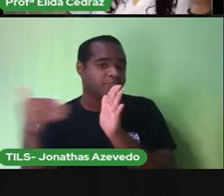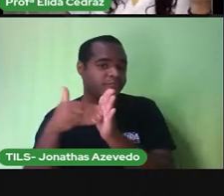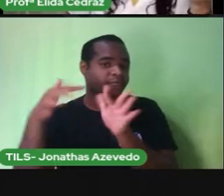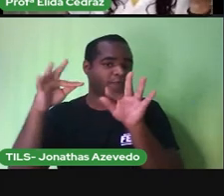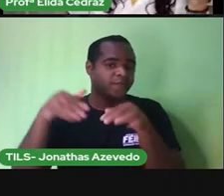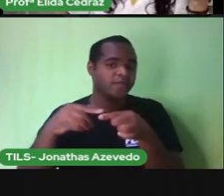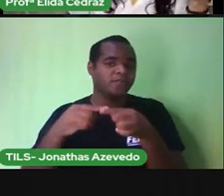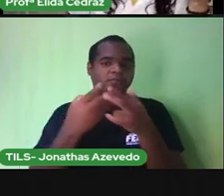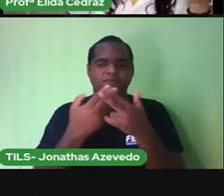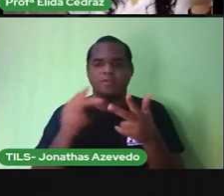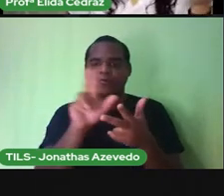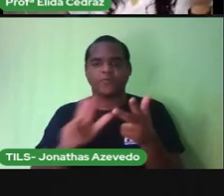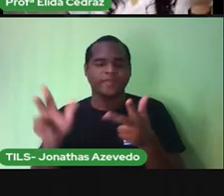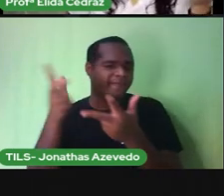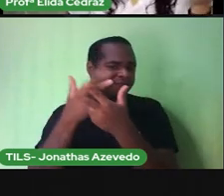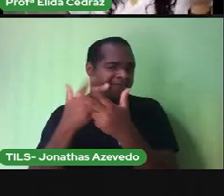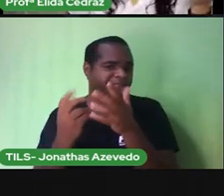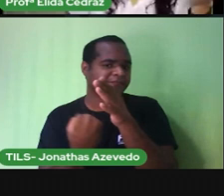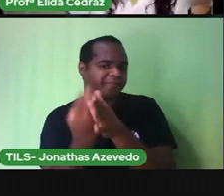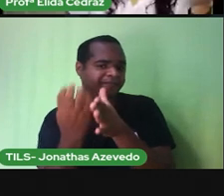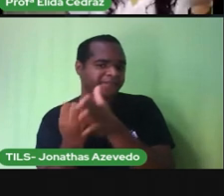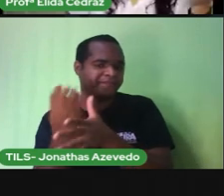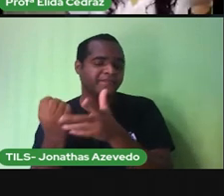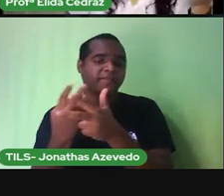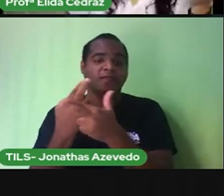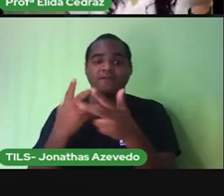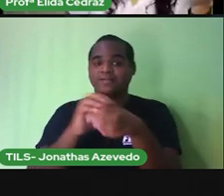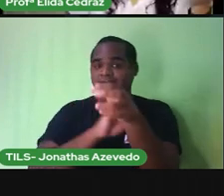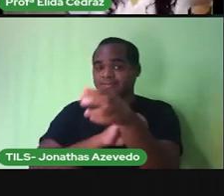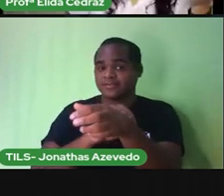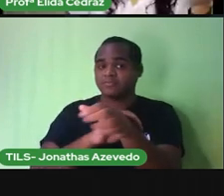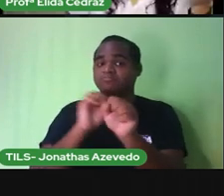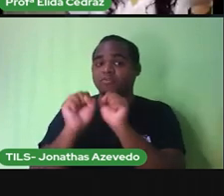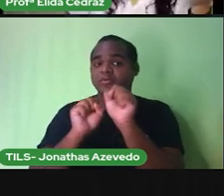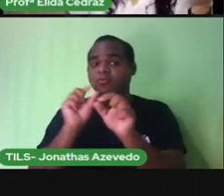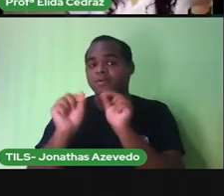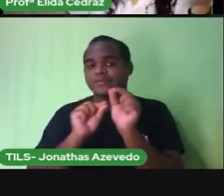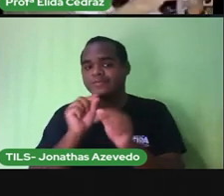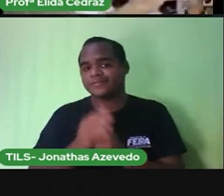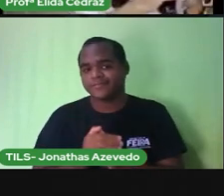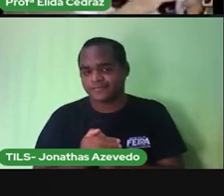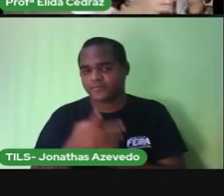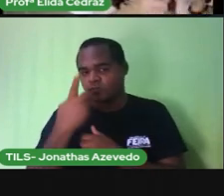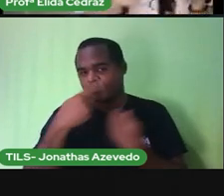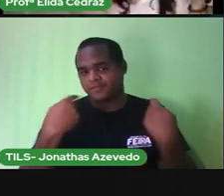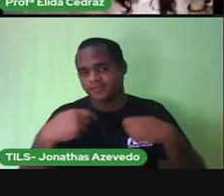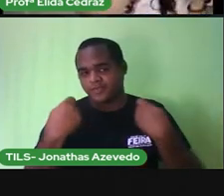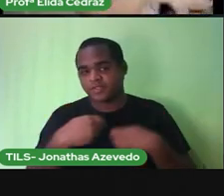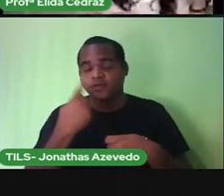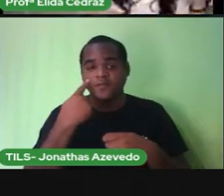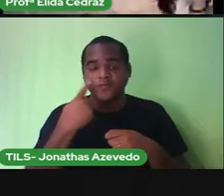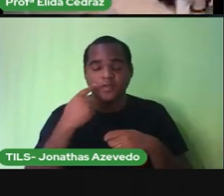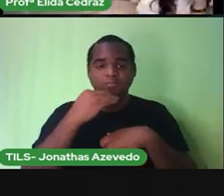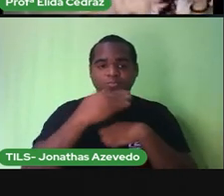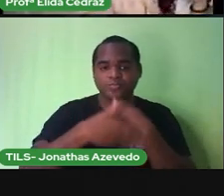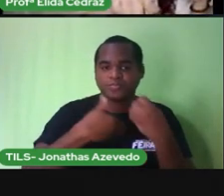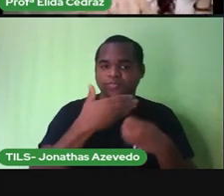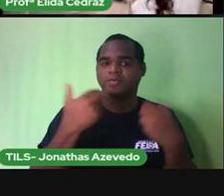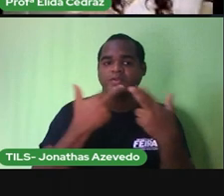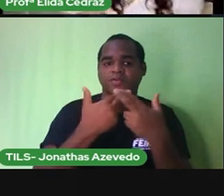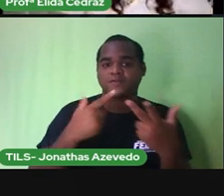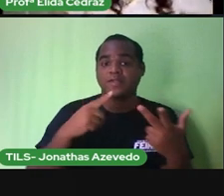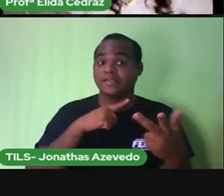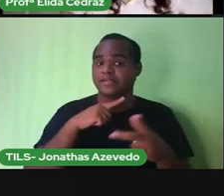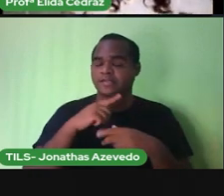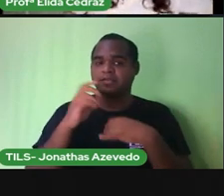usados na fabricação e as reações alérgicas e nós precisamos ler os rótulos para saber de todas essas